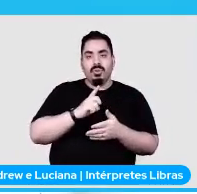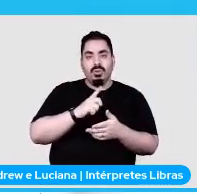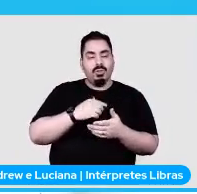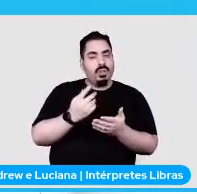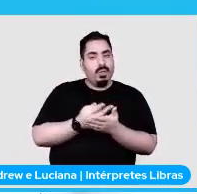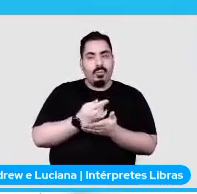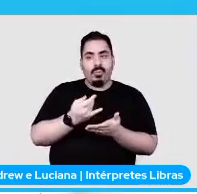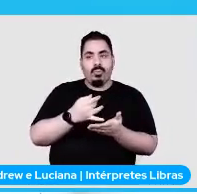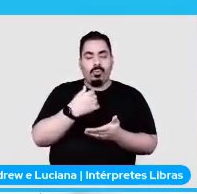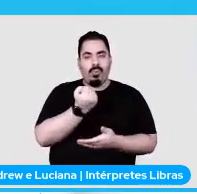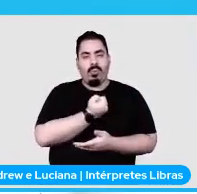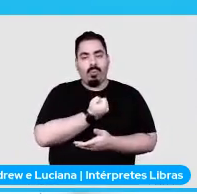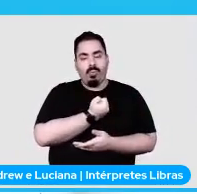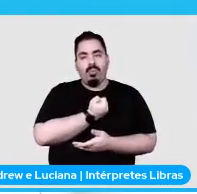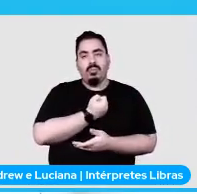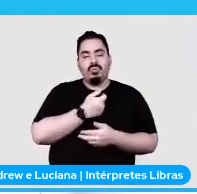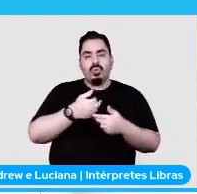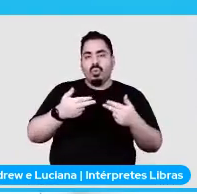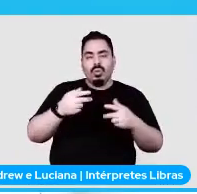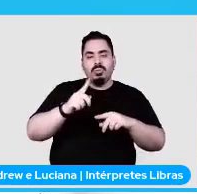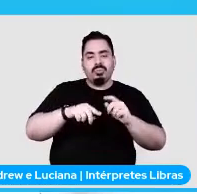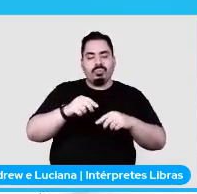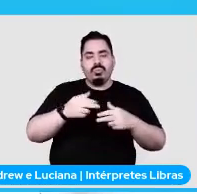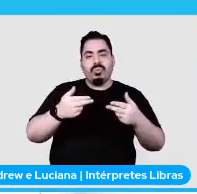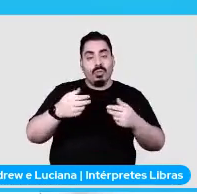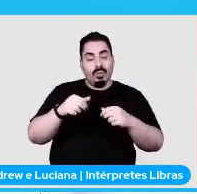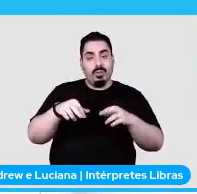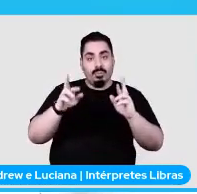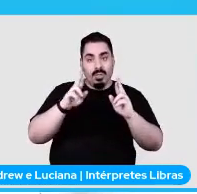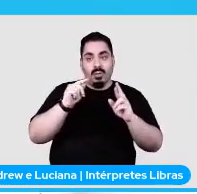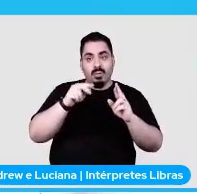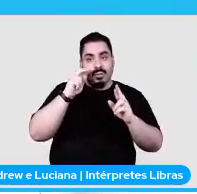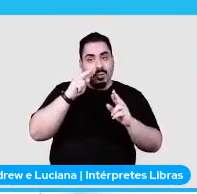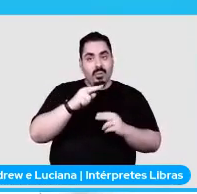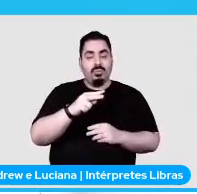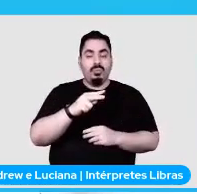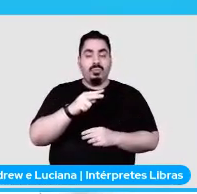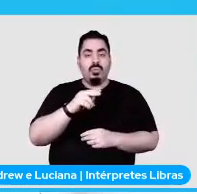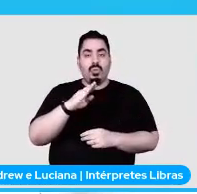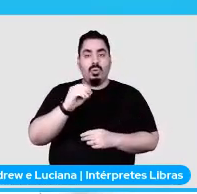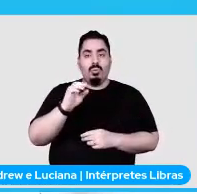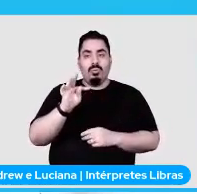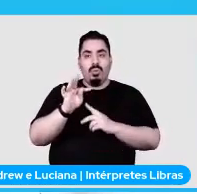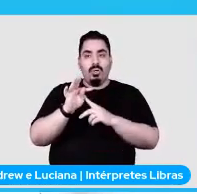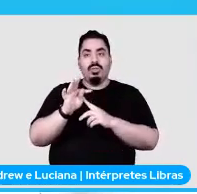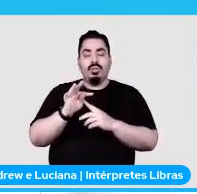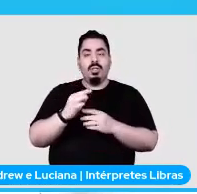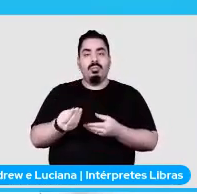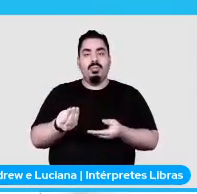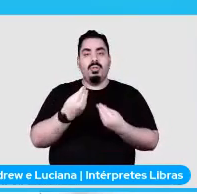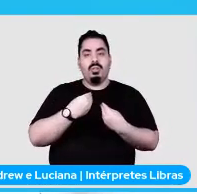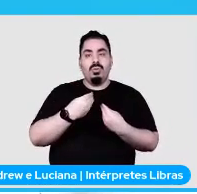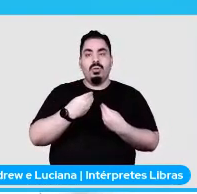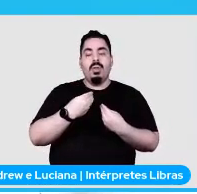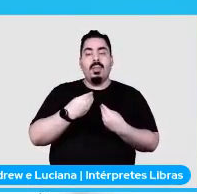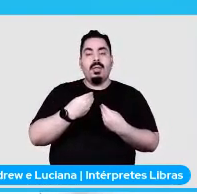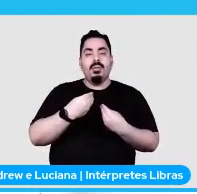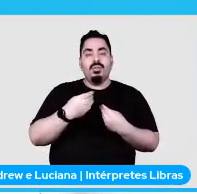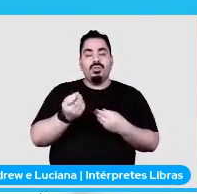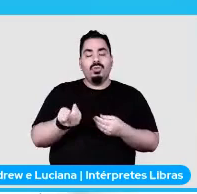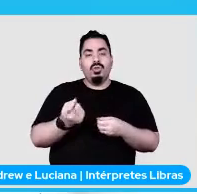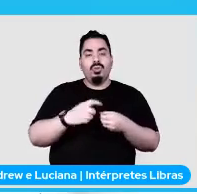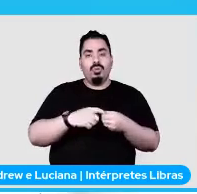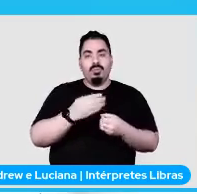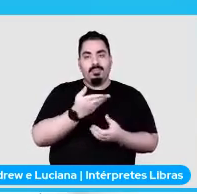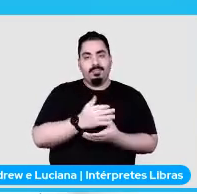número de itens esperado o bot me informou no telegram que aconteceu esses dois erros. E aí